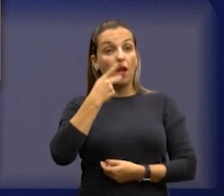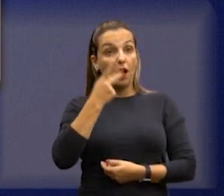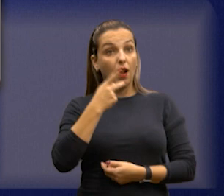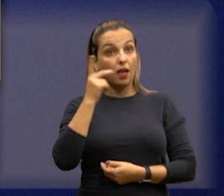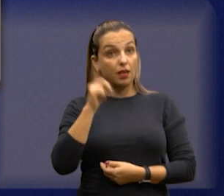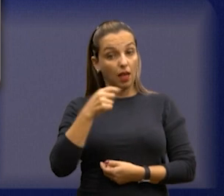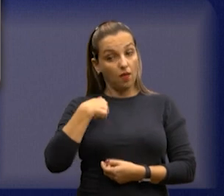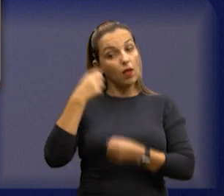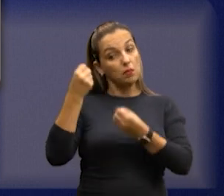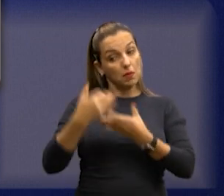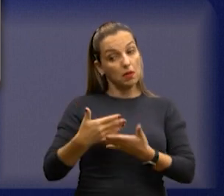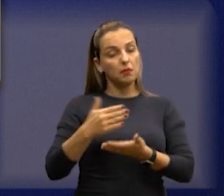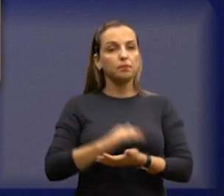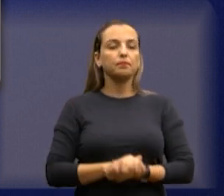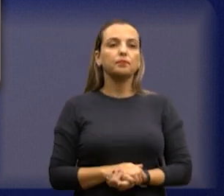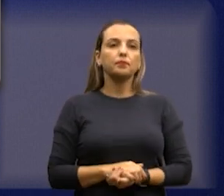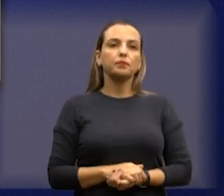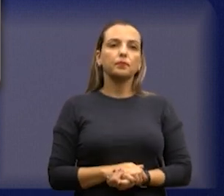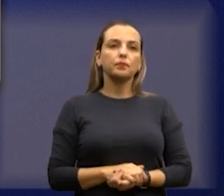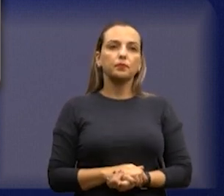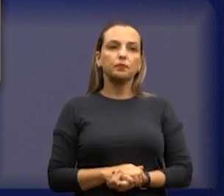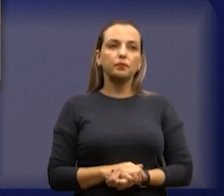eu vou explicar o preso, eu falei para ela,